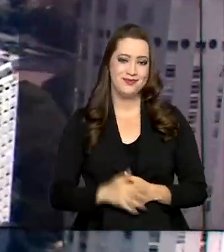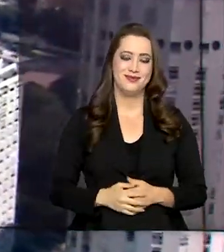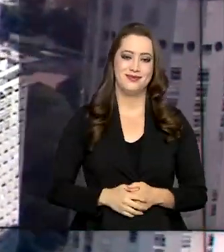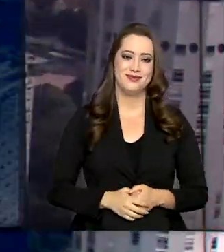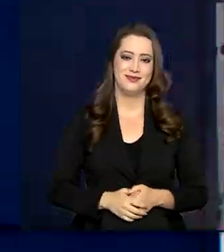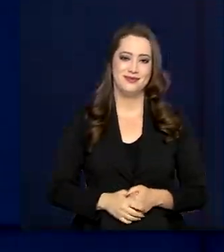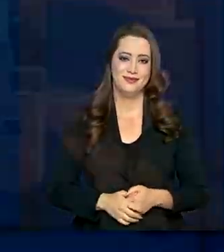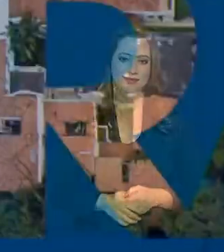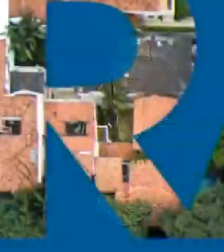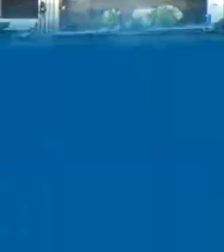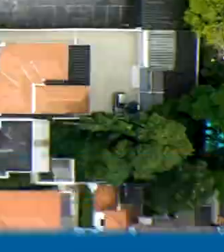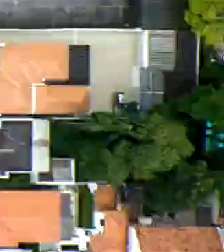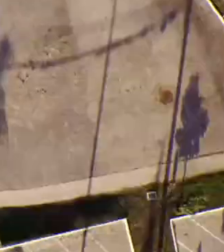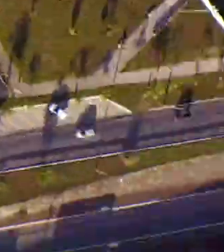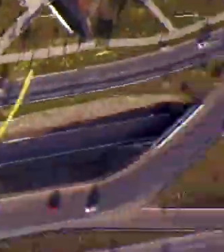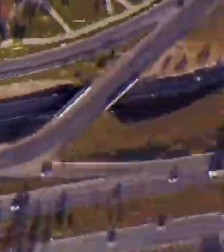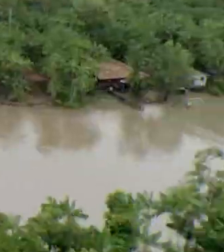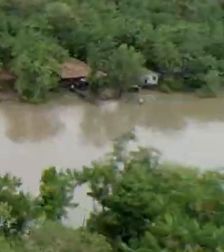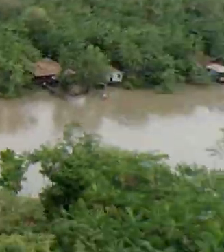você. Até lá.